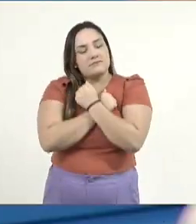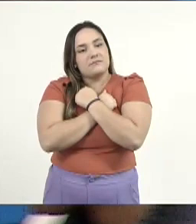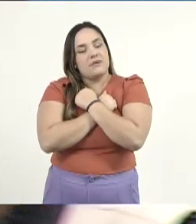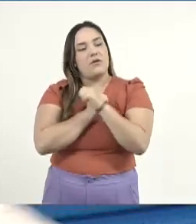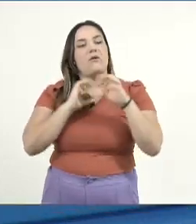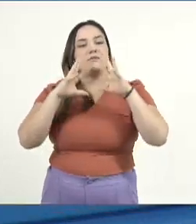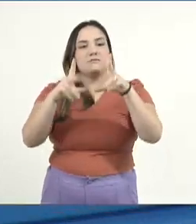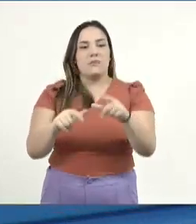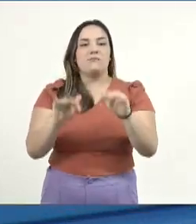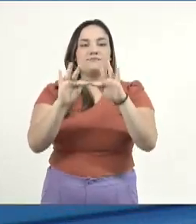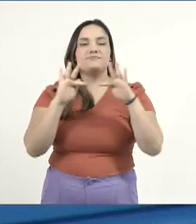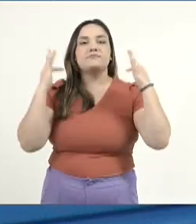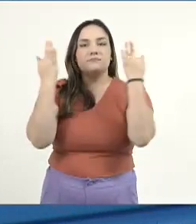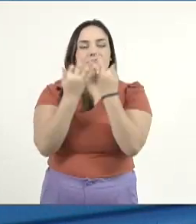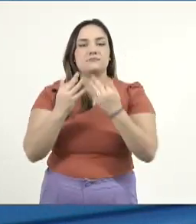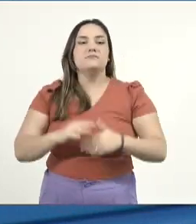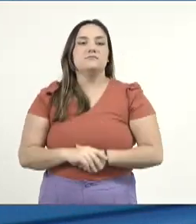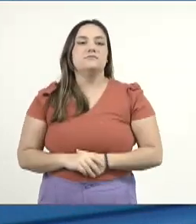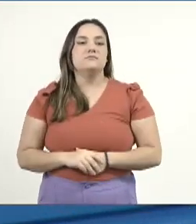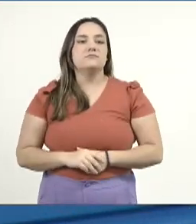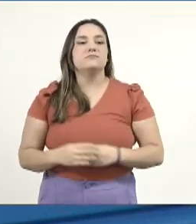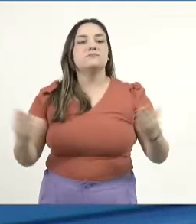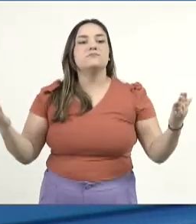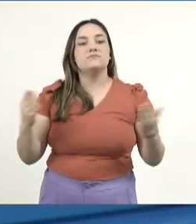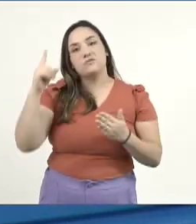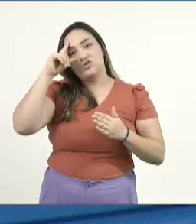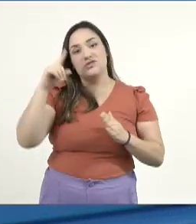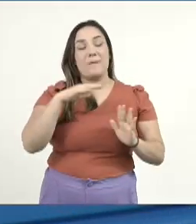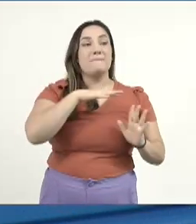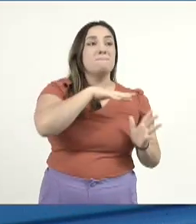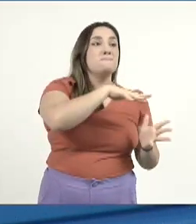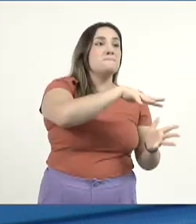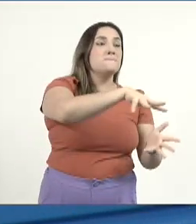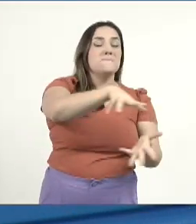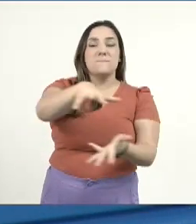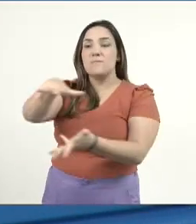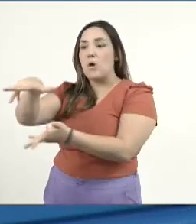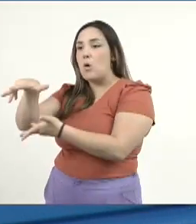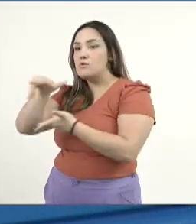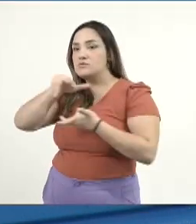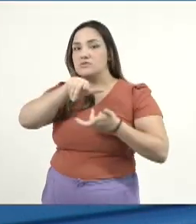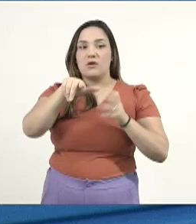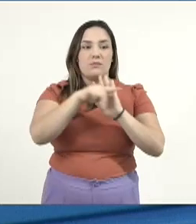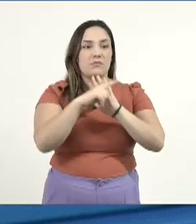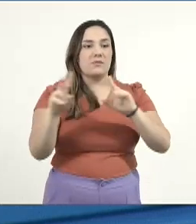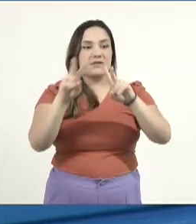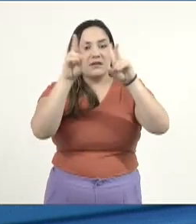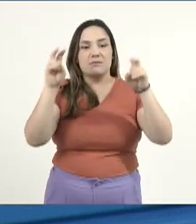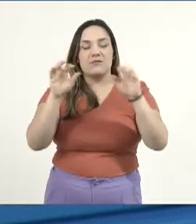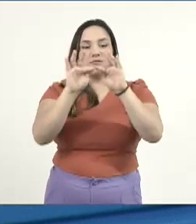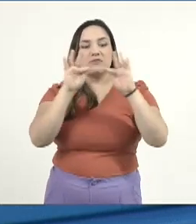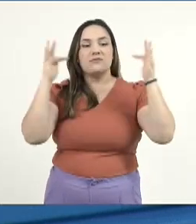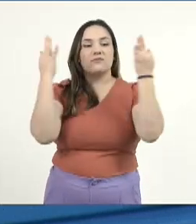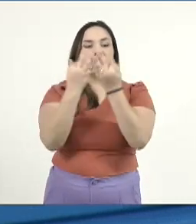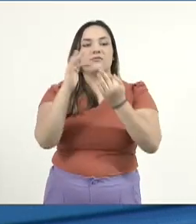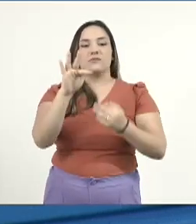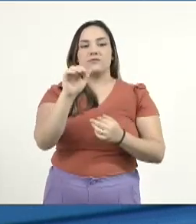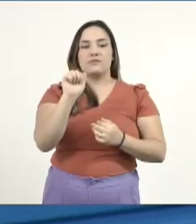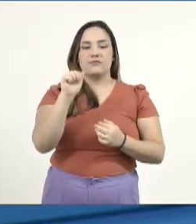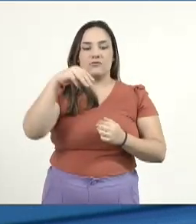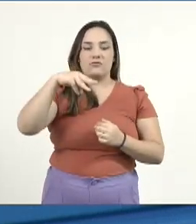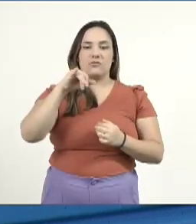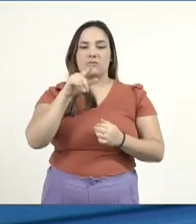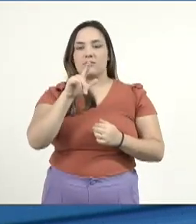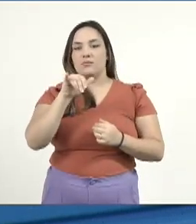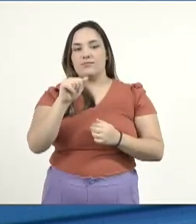todas as famílias, que hoje é o dia internacional da família. É na família